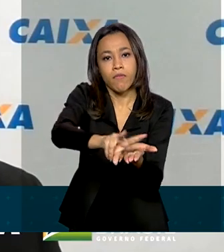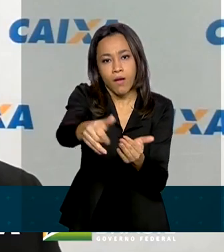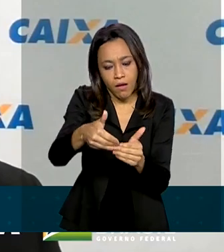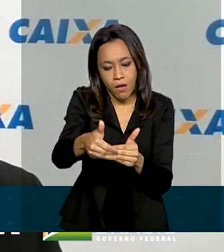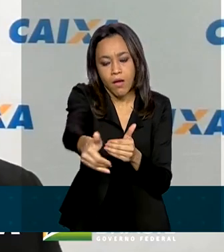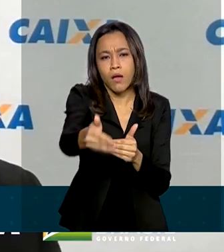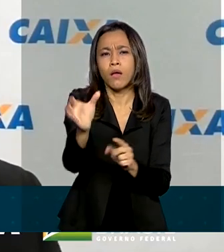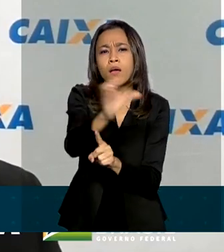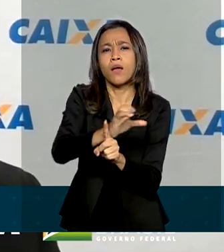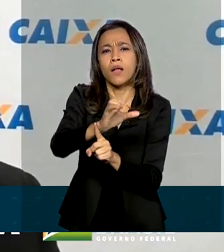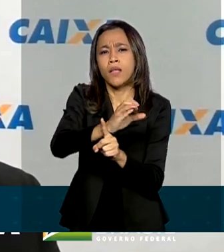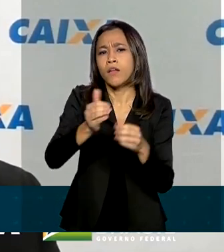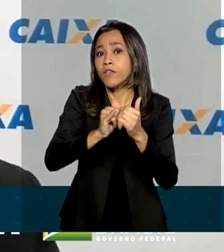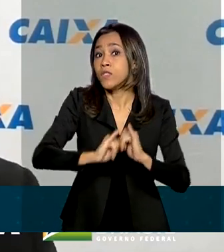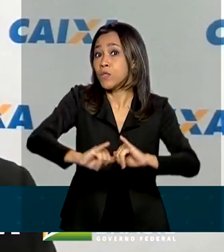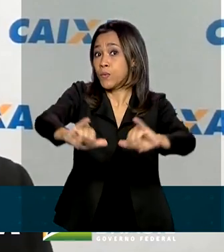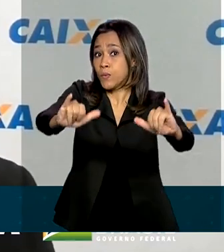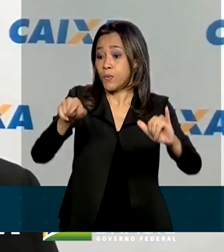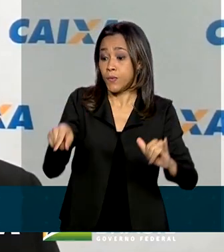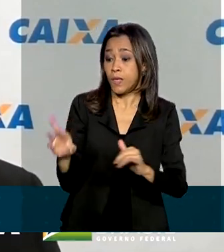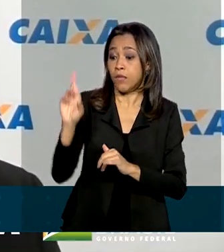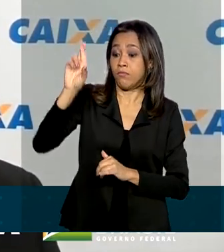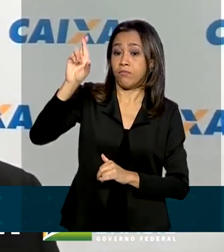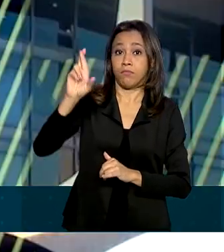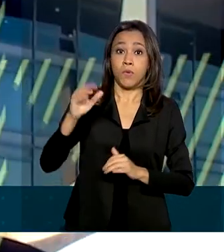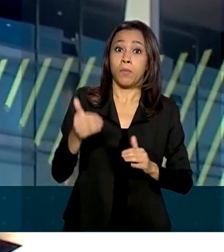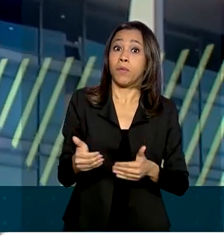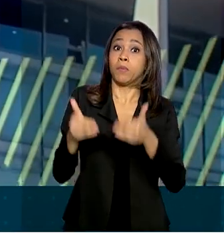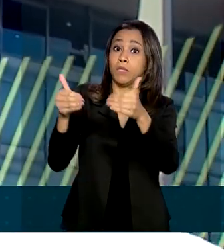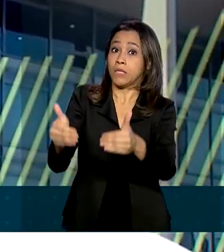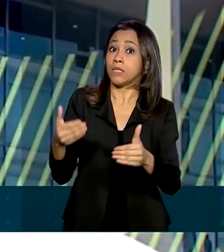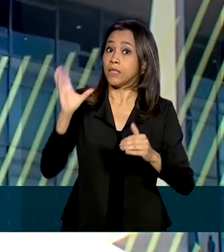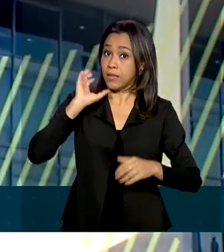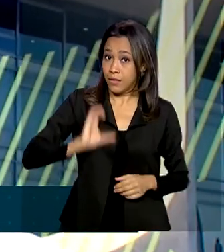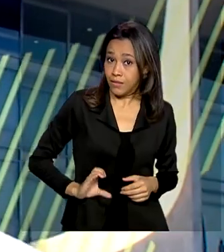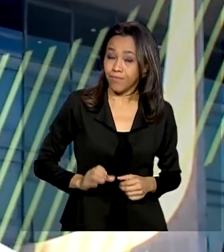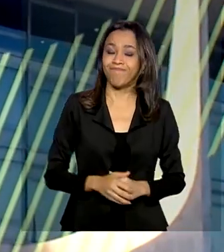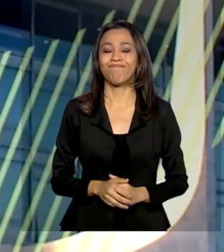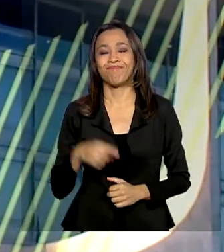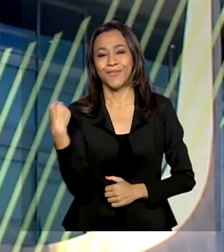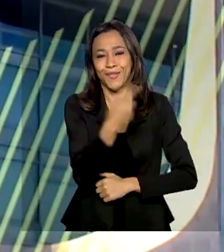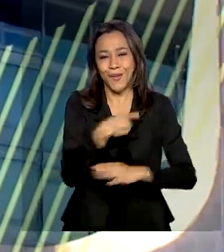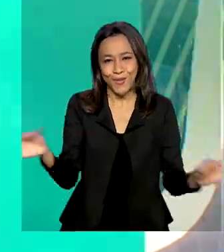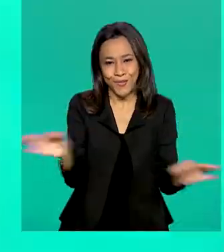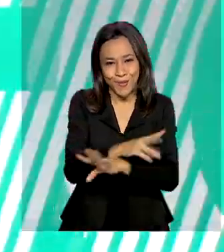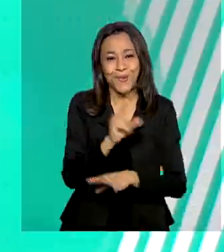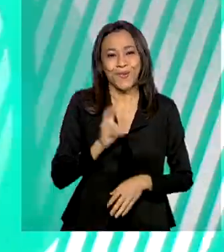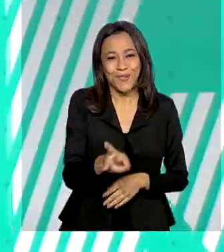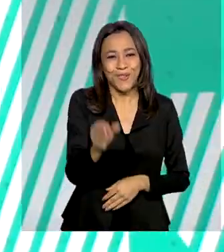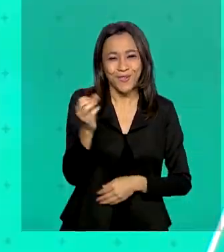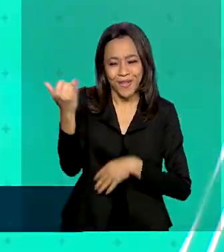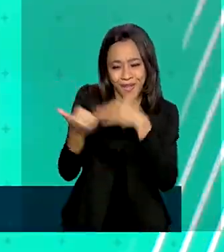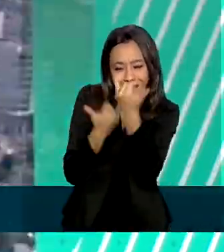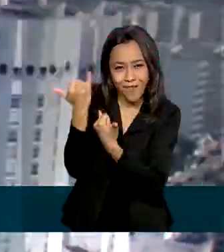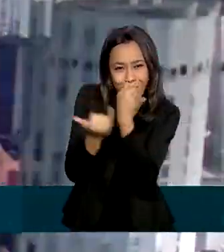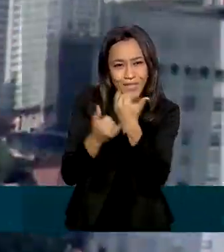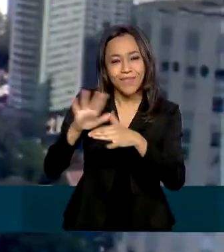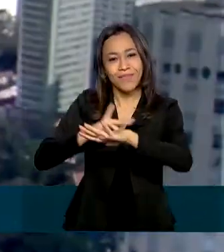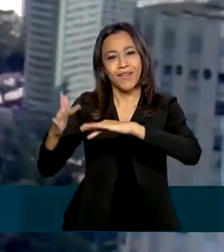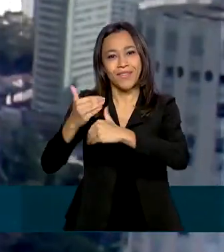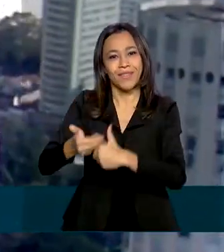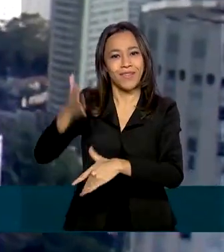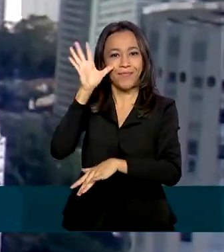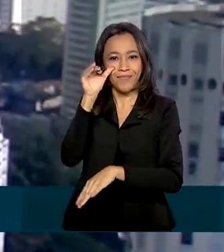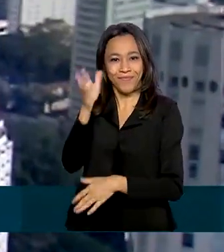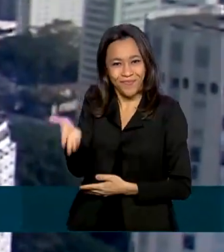ser divulgado pelo Ministério da Cidadania. Nós ficamos por aqui, continue bem informado pelas nossas